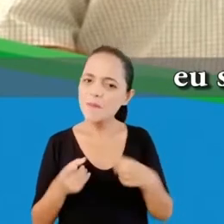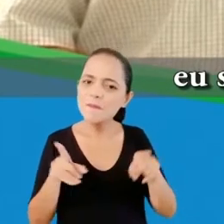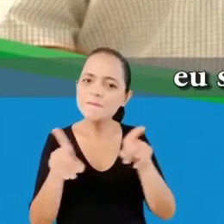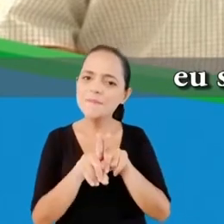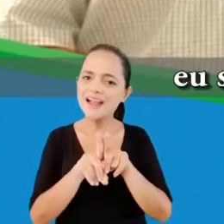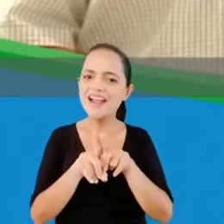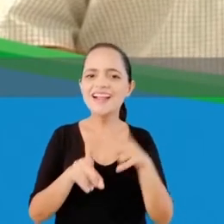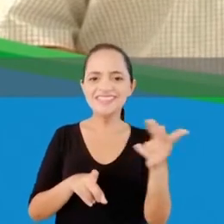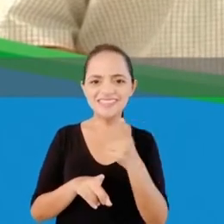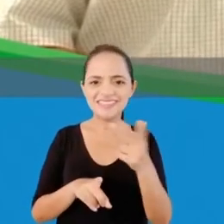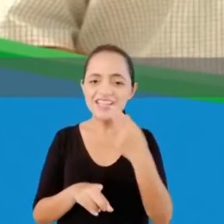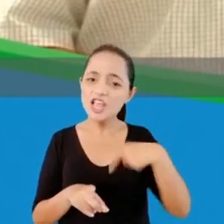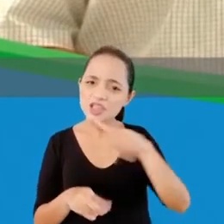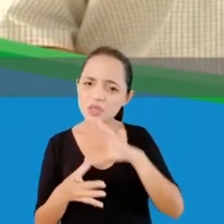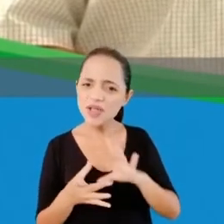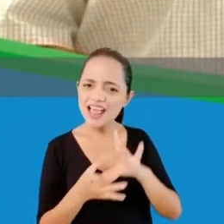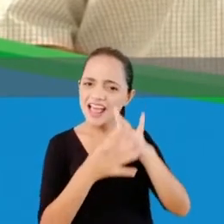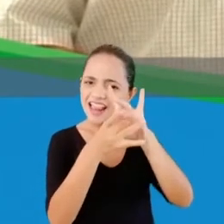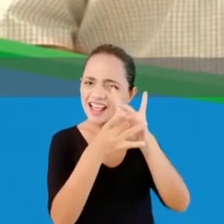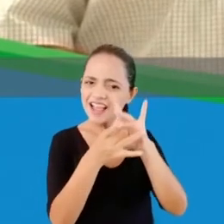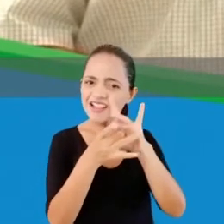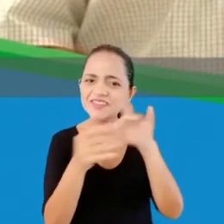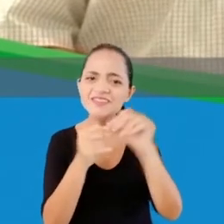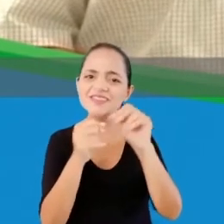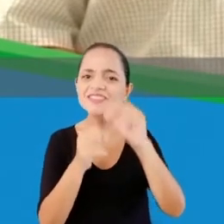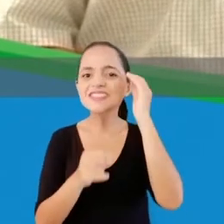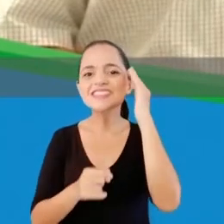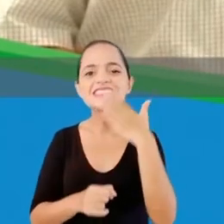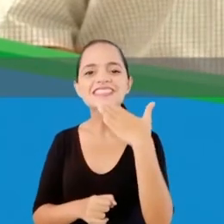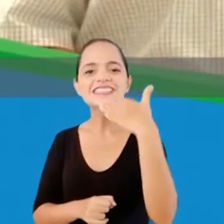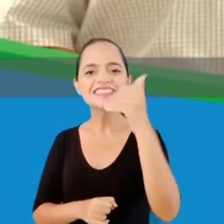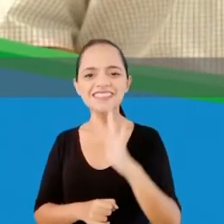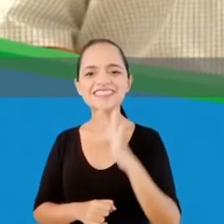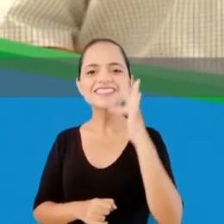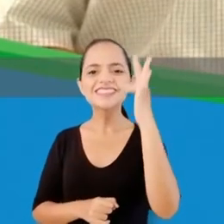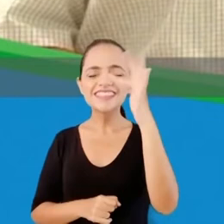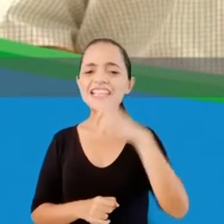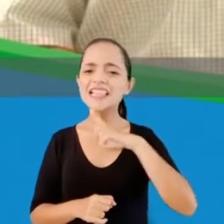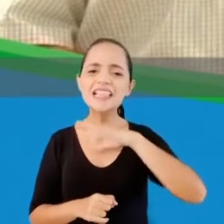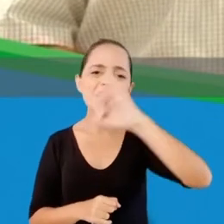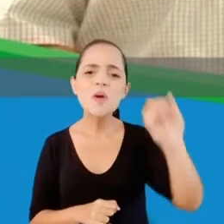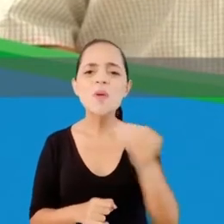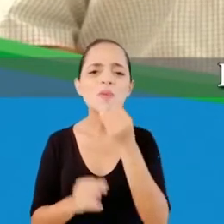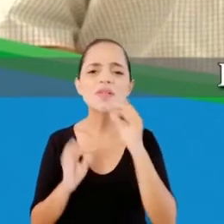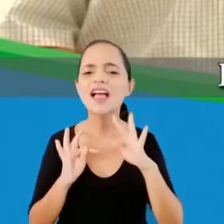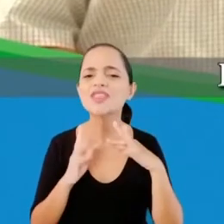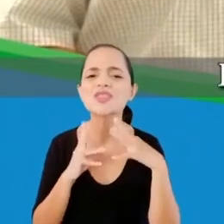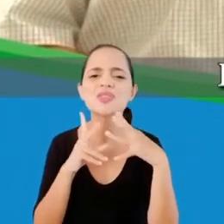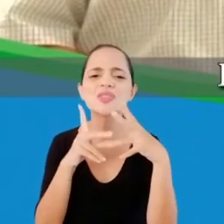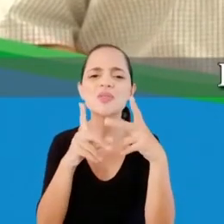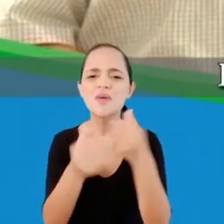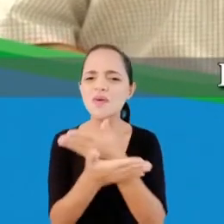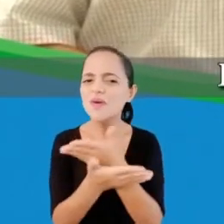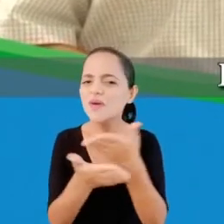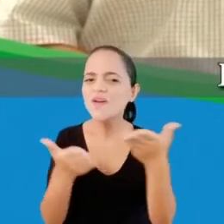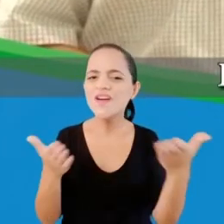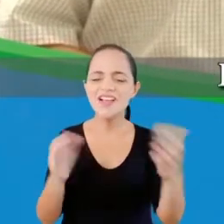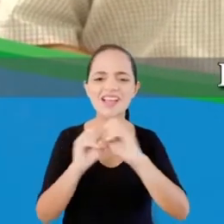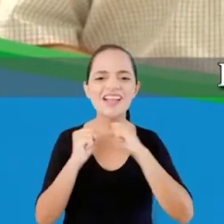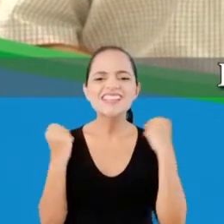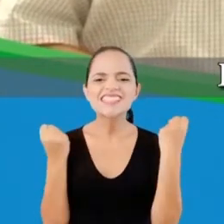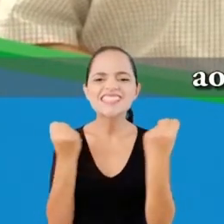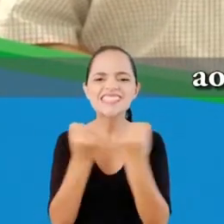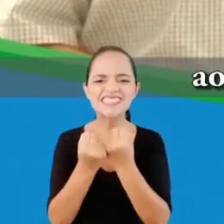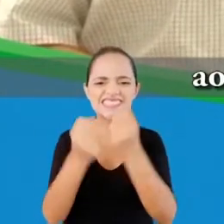parceiros e nós vamos juntos, de mãos dadas, construir uma Itumbiara que dê oportunidades a todos. Eu tenho certeza que eles vão